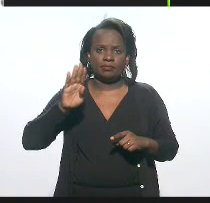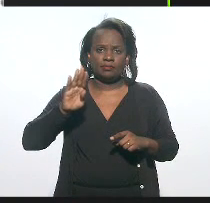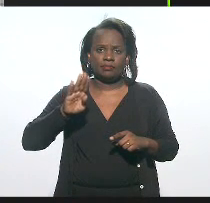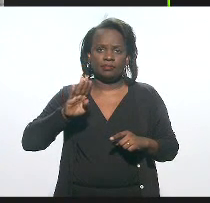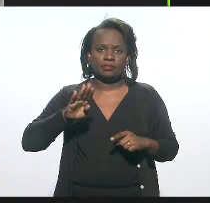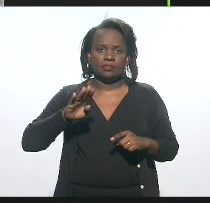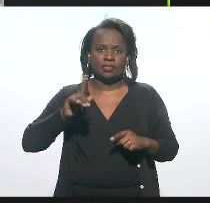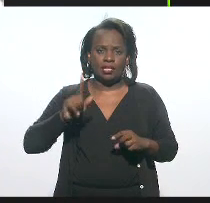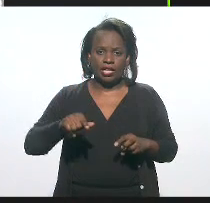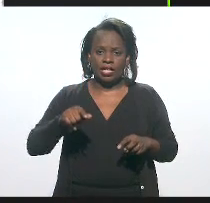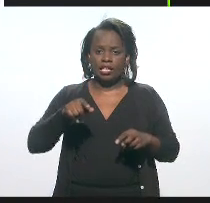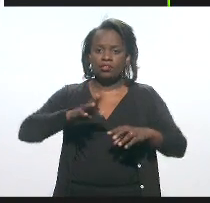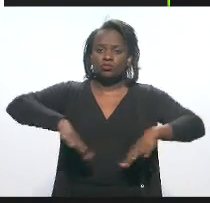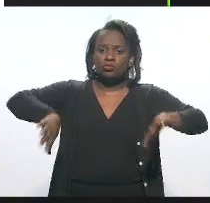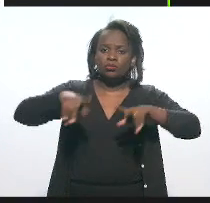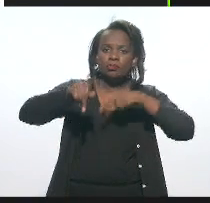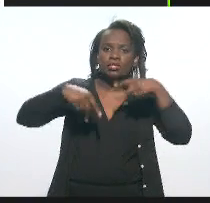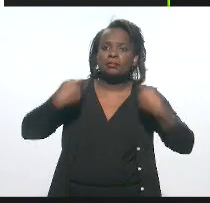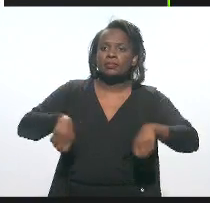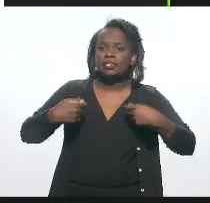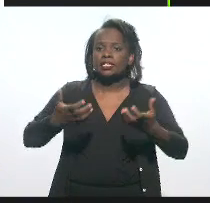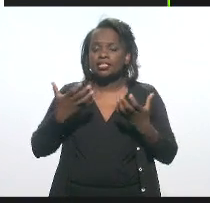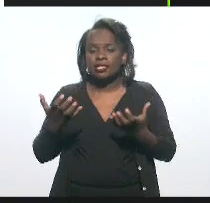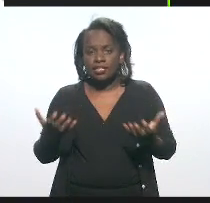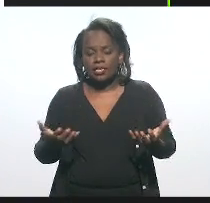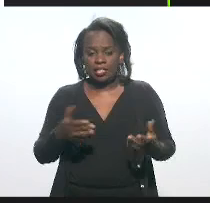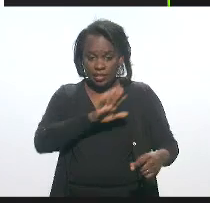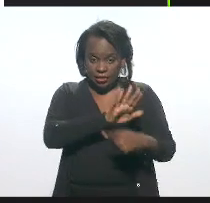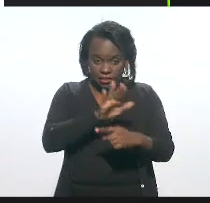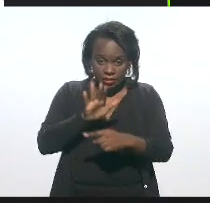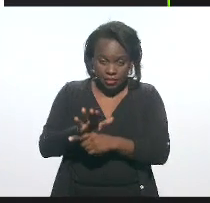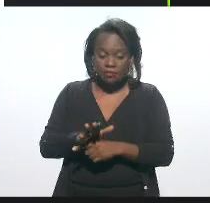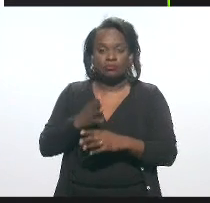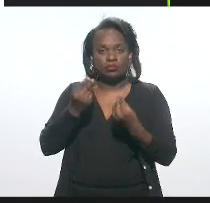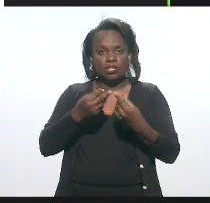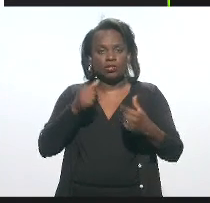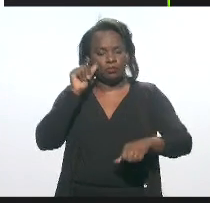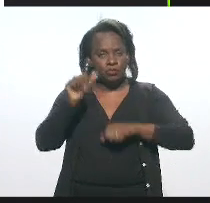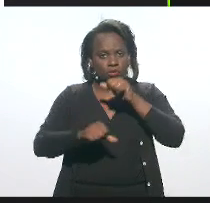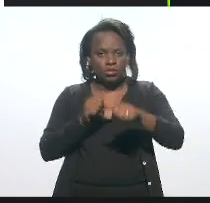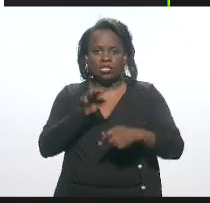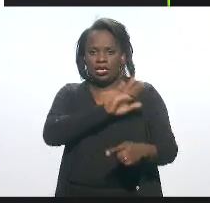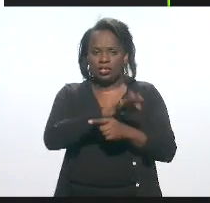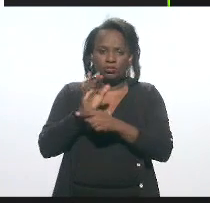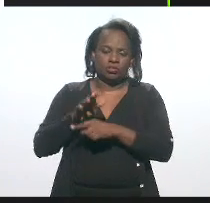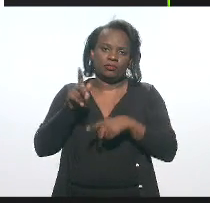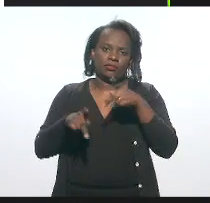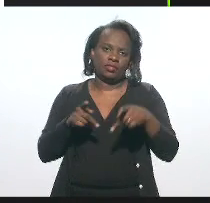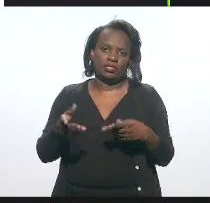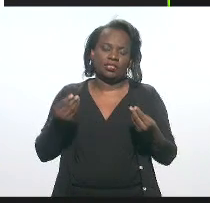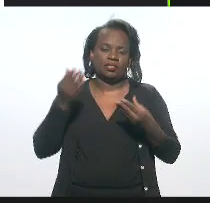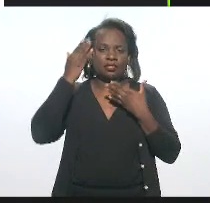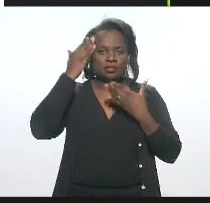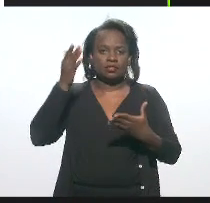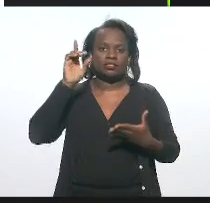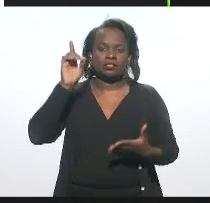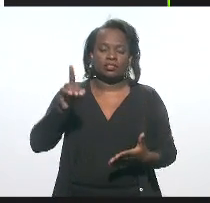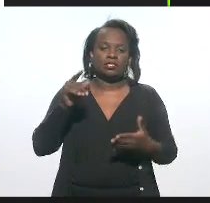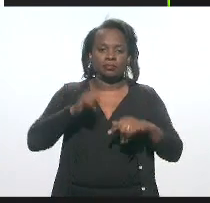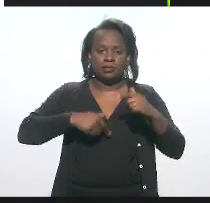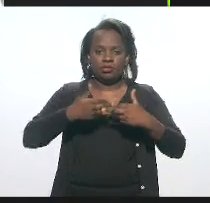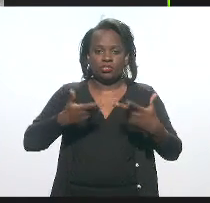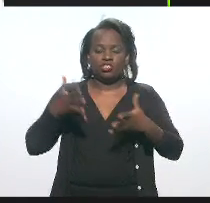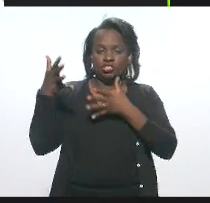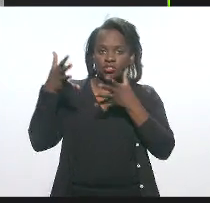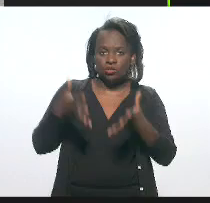os anseios da sociedade, muita coisa realmente é mudada e o povo é socorrido. E graças a Deus, esses equipamentos